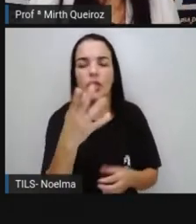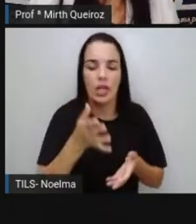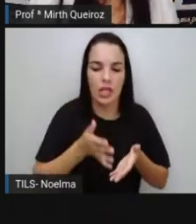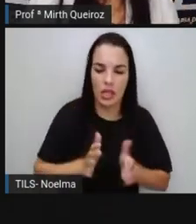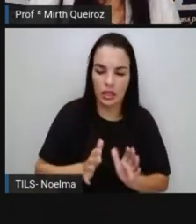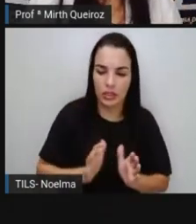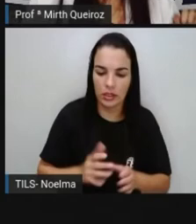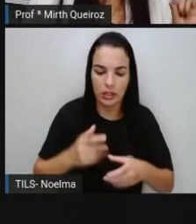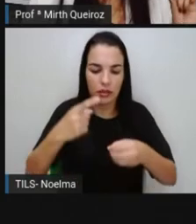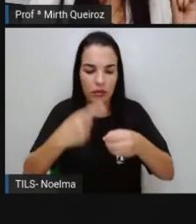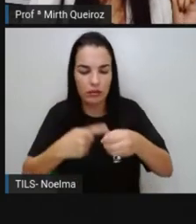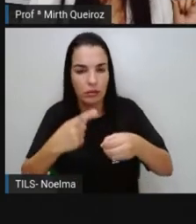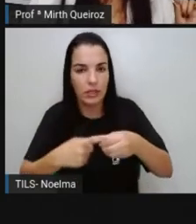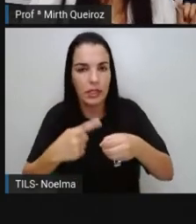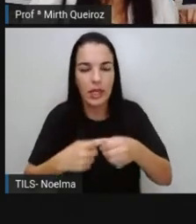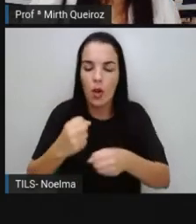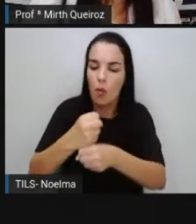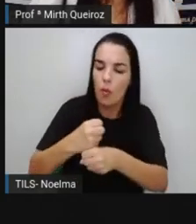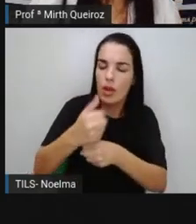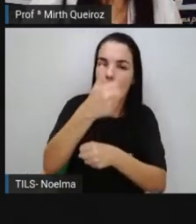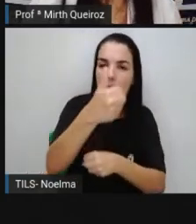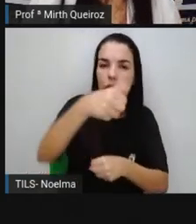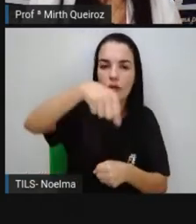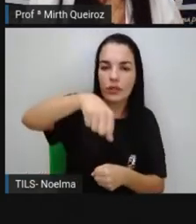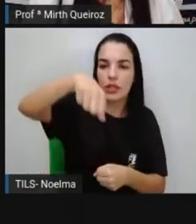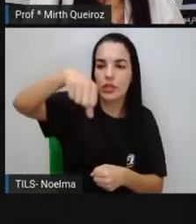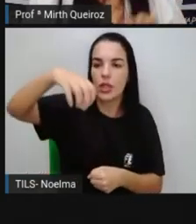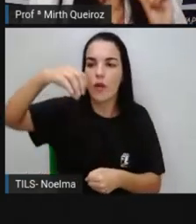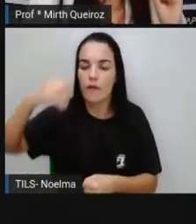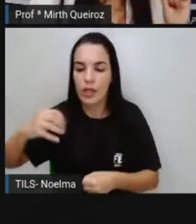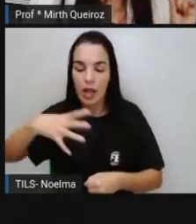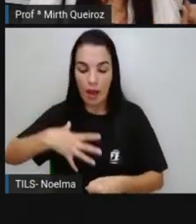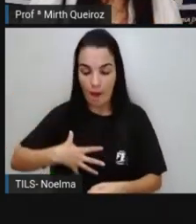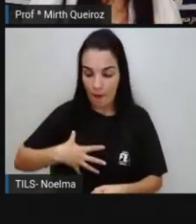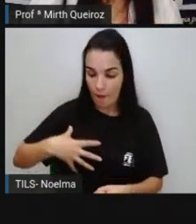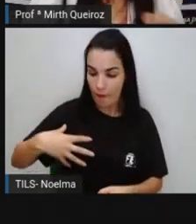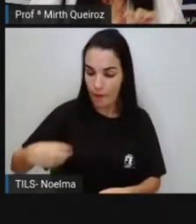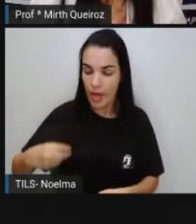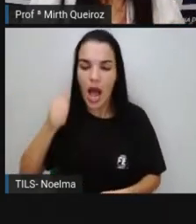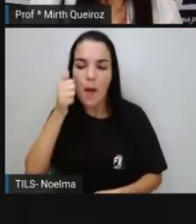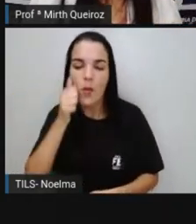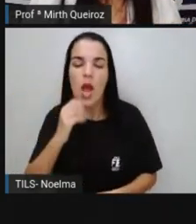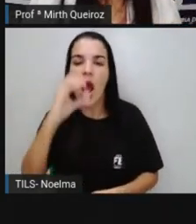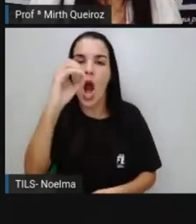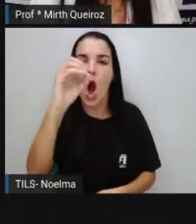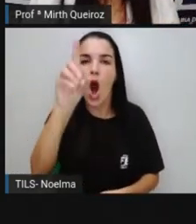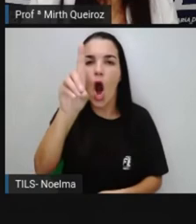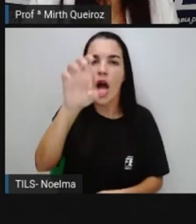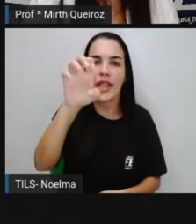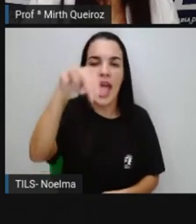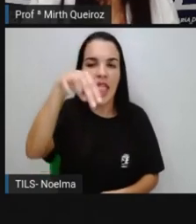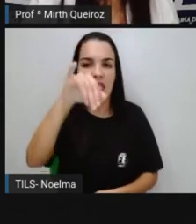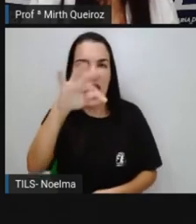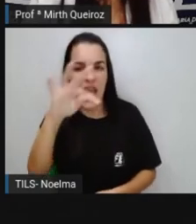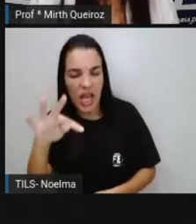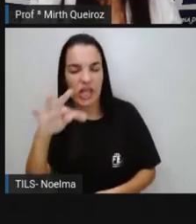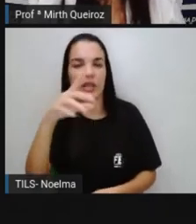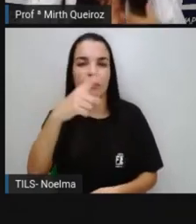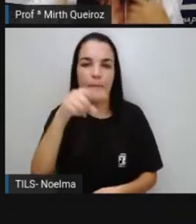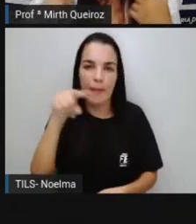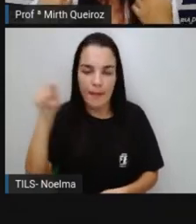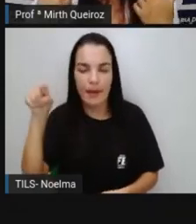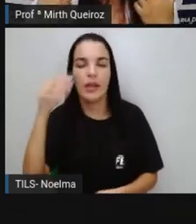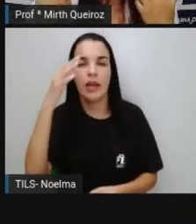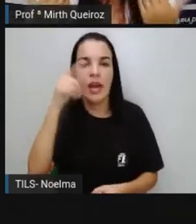no ano de 1990. Filha de Odeni de Queiroz Soares. Entenderam o que vocês vão falar?